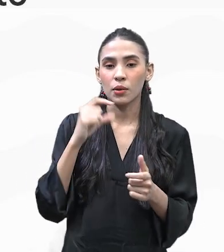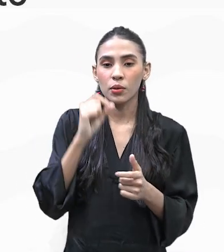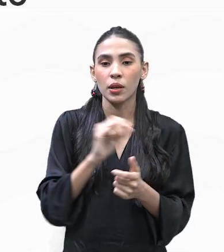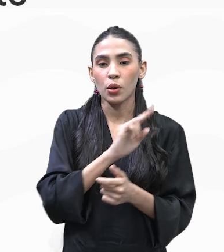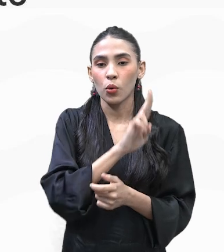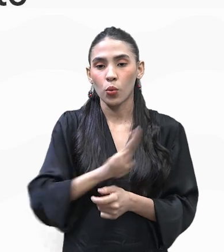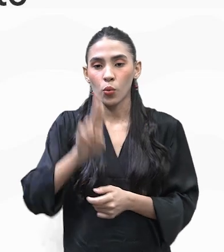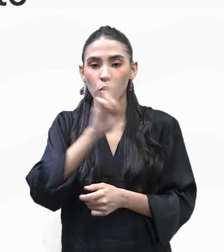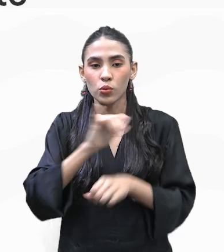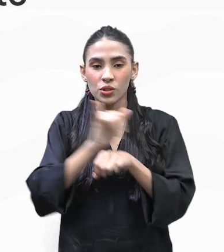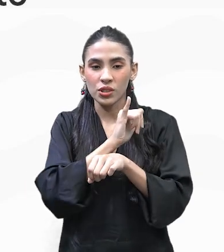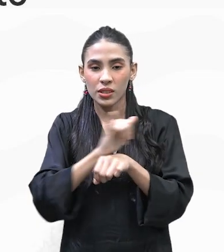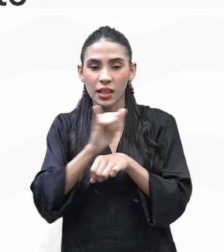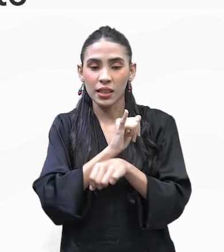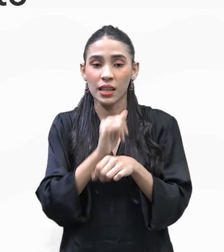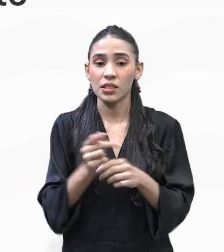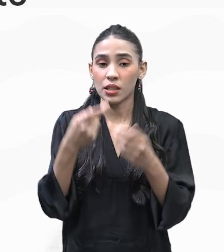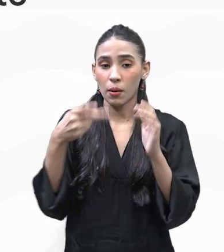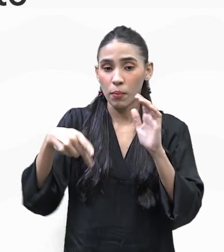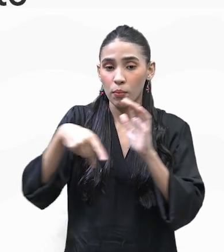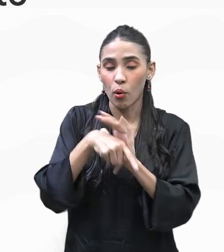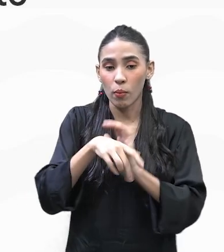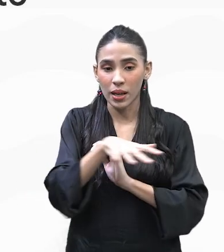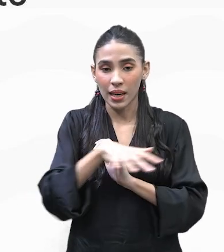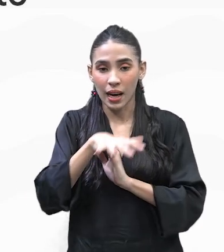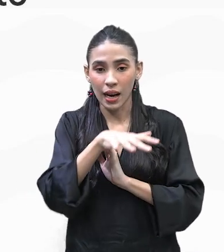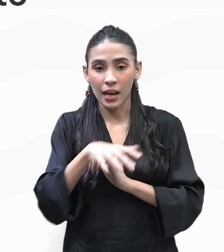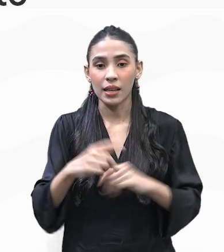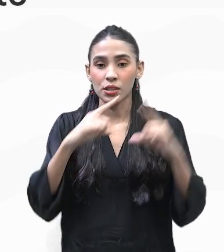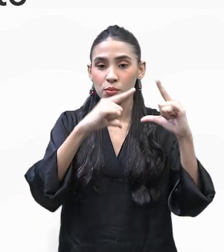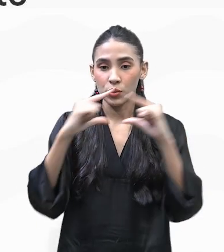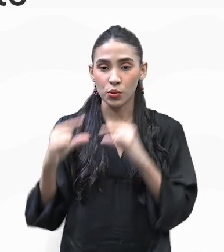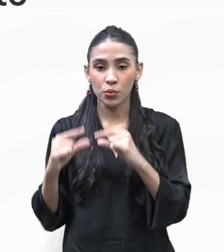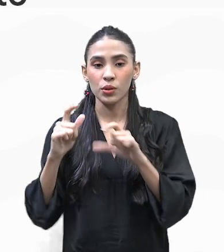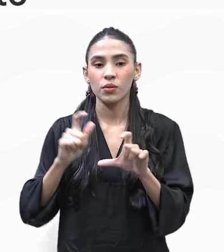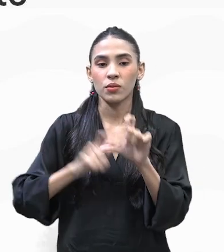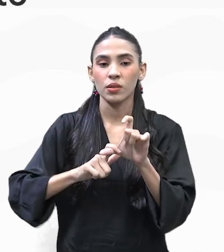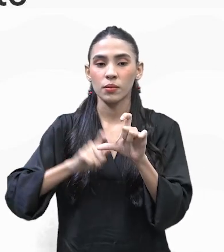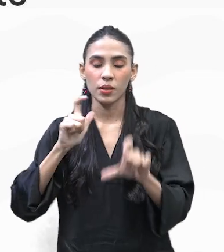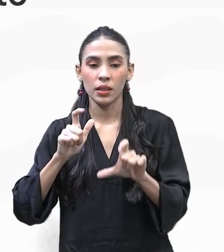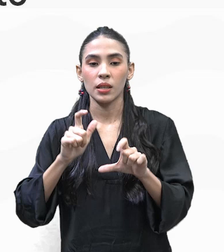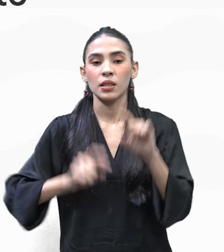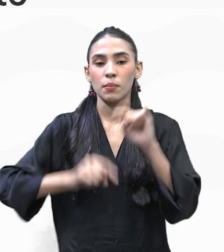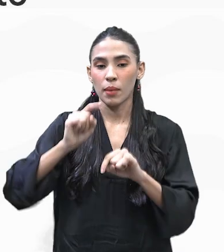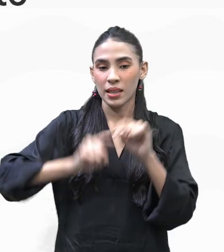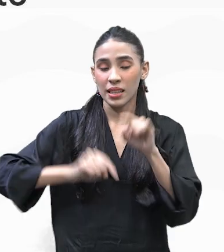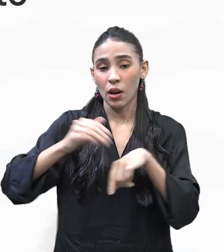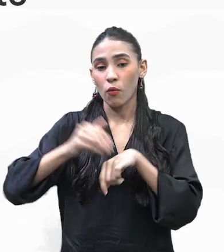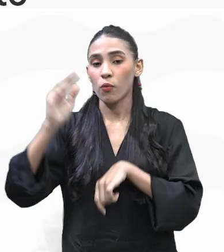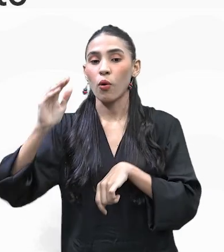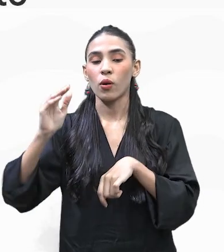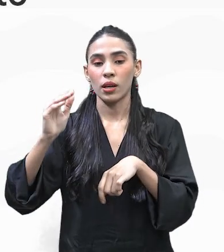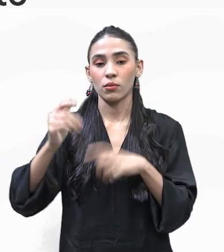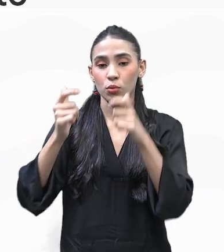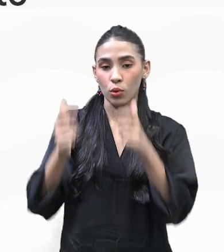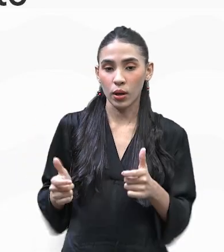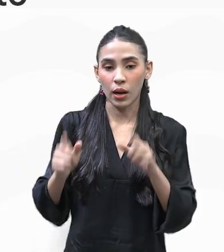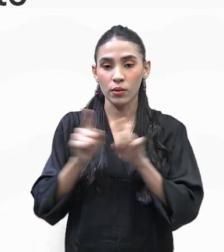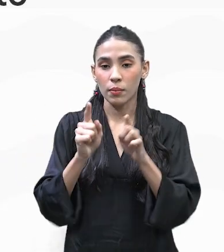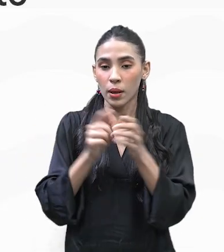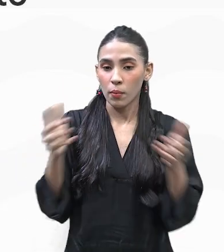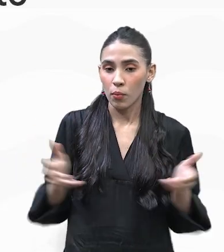de recursos disponíveis na região, minimizando a dependência de insumos externos e promovendo a